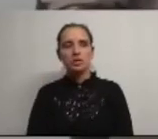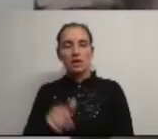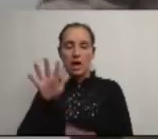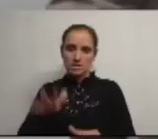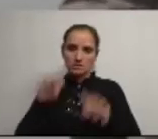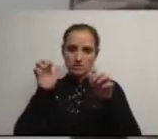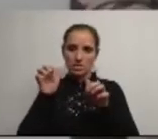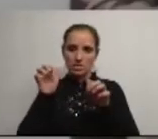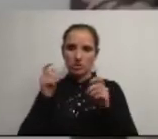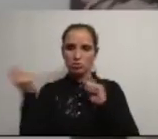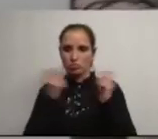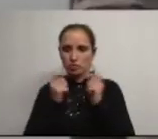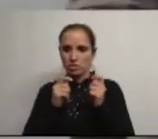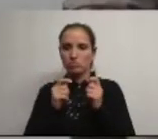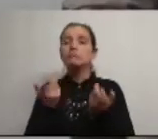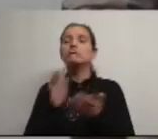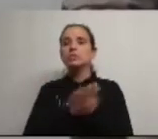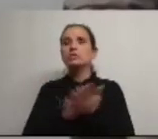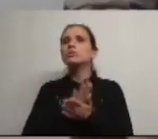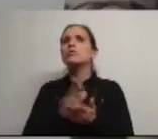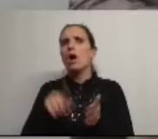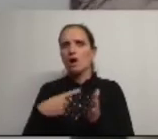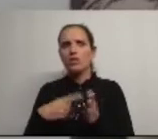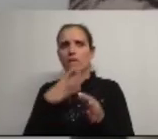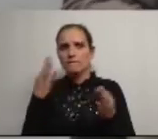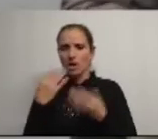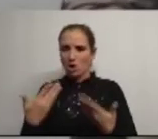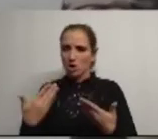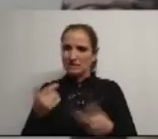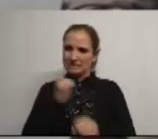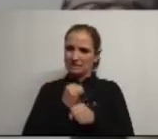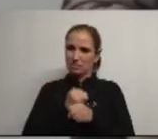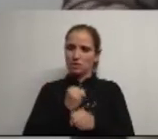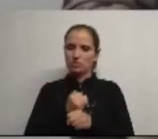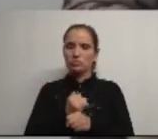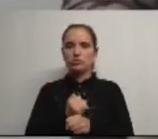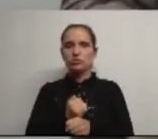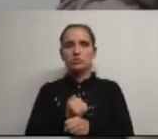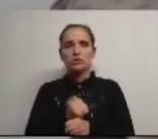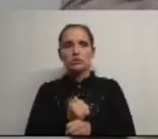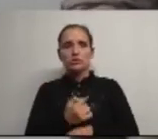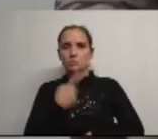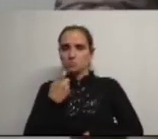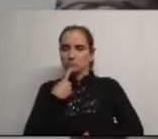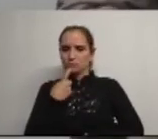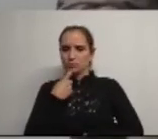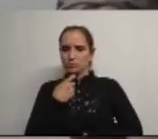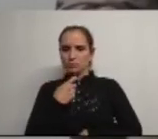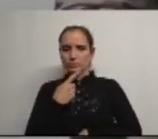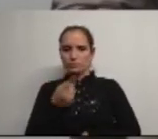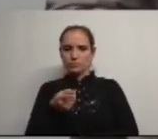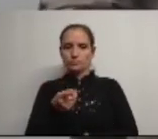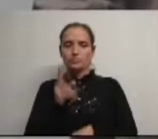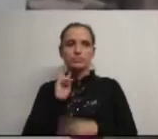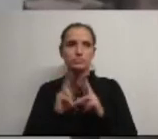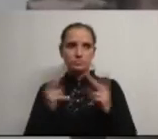uma Assembleia para discutirmos o estado do Conselho e este é o momento da Ordem dos Trabalhos para colocarmos questões ao Executivo